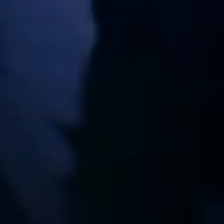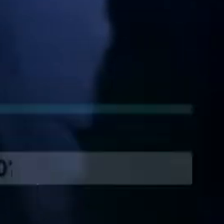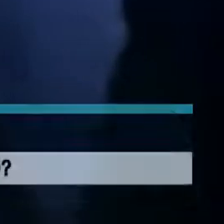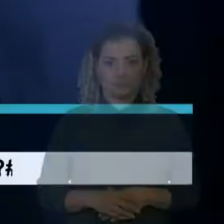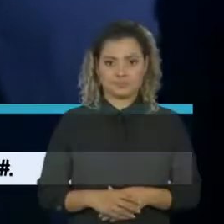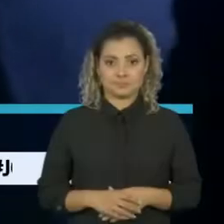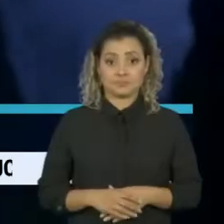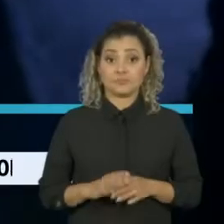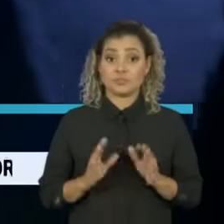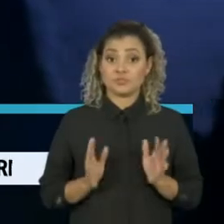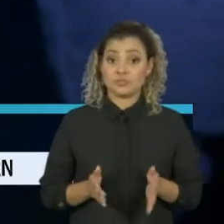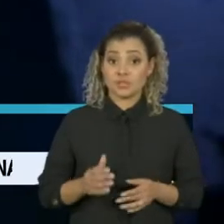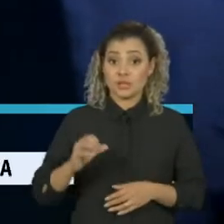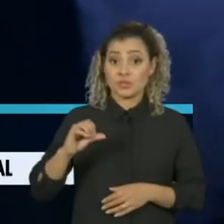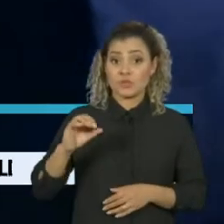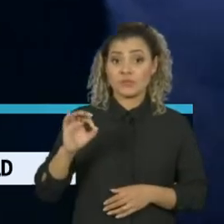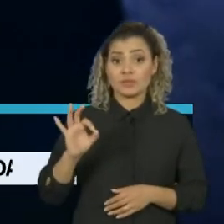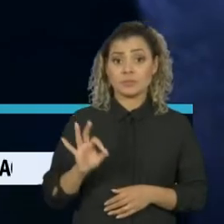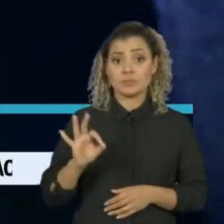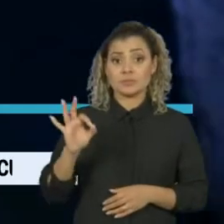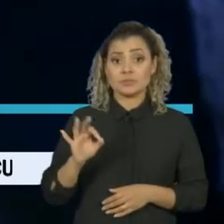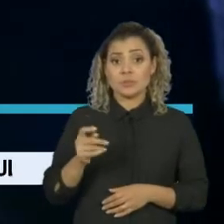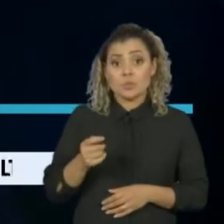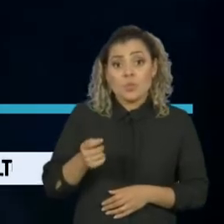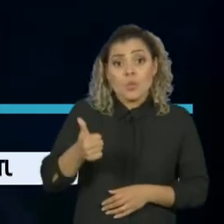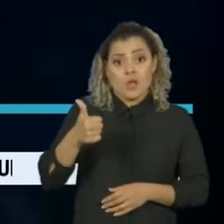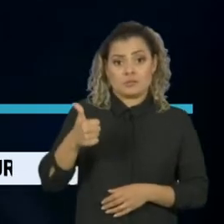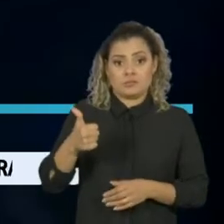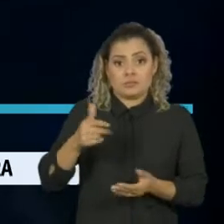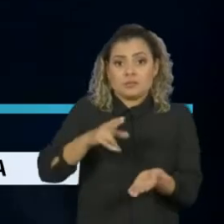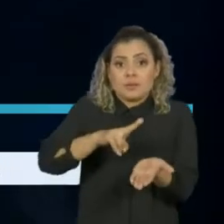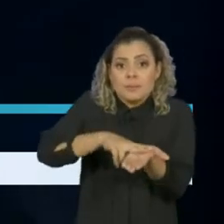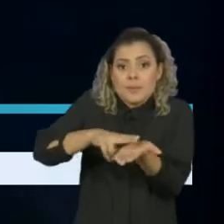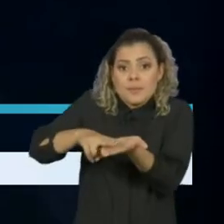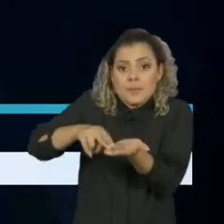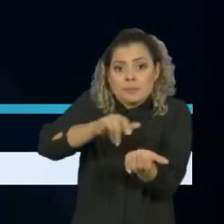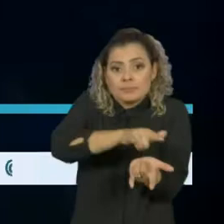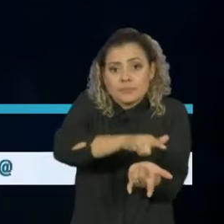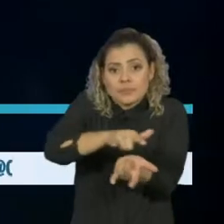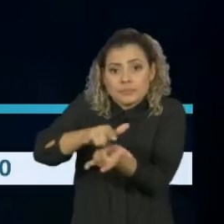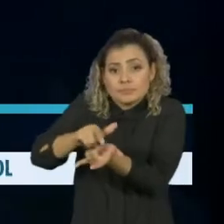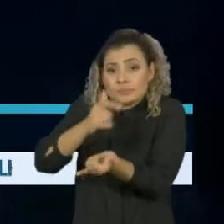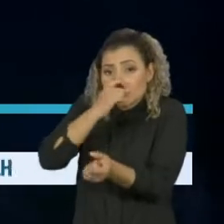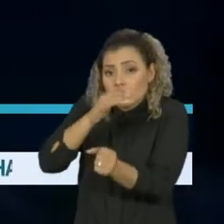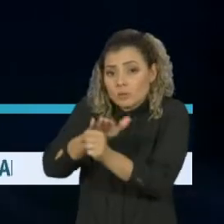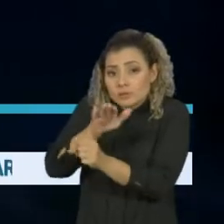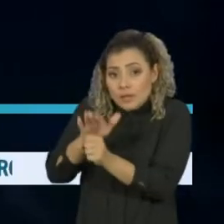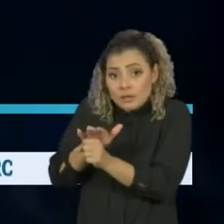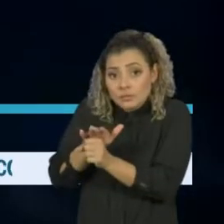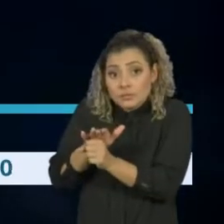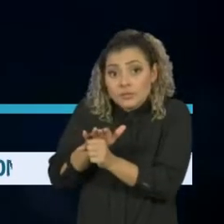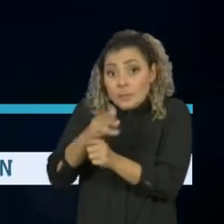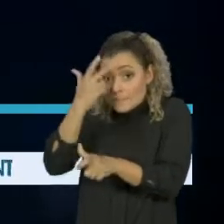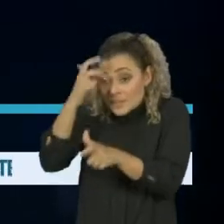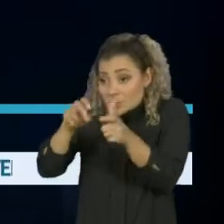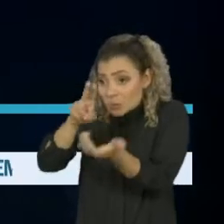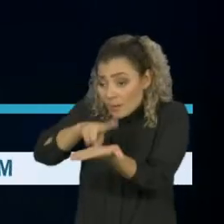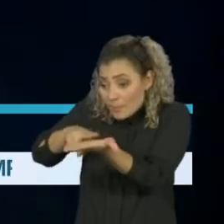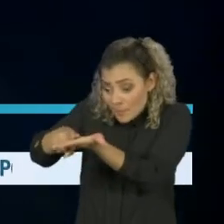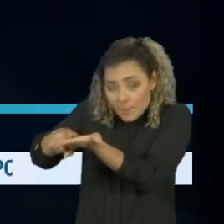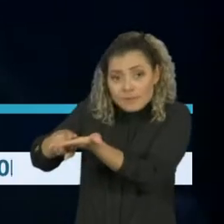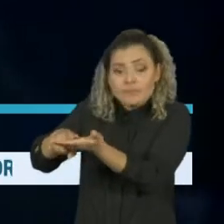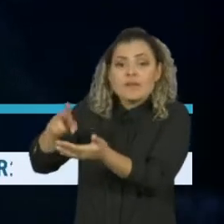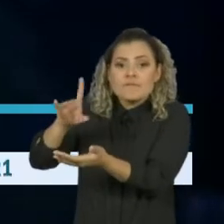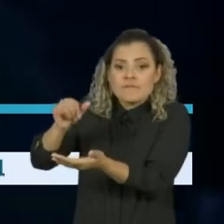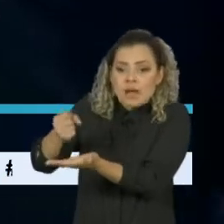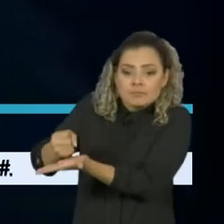Com quase 90% de UTIs ocupadas na Grande São Paulo, pacientes serão transferidos para cidades do interior paulista. A taxa